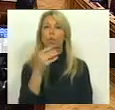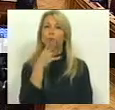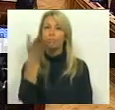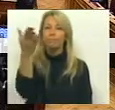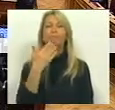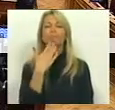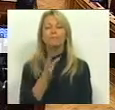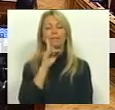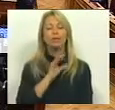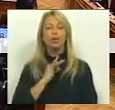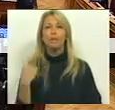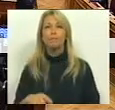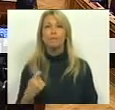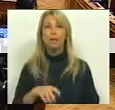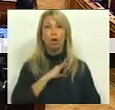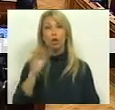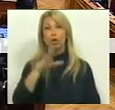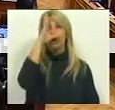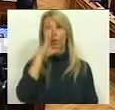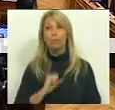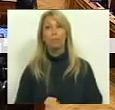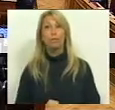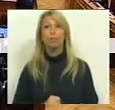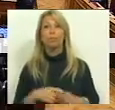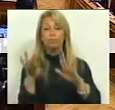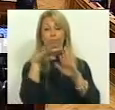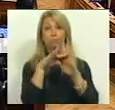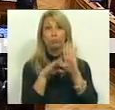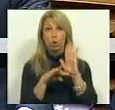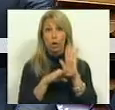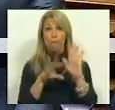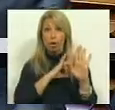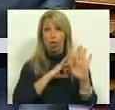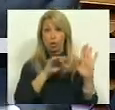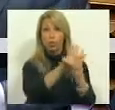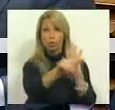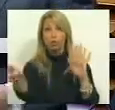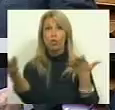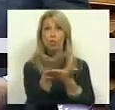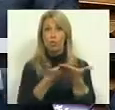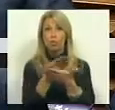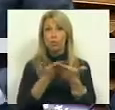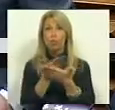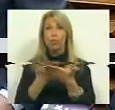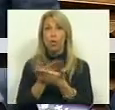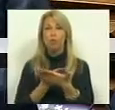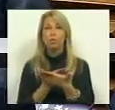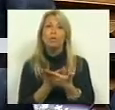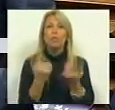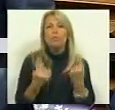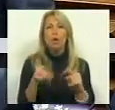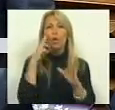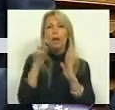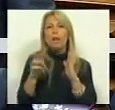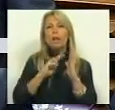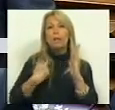Muito obrigado, Sra. Presidente. Sr. Primeiro-Ministro, o programa que os senhores negociaram. Vou apenas ler-lhe